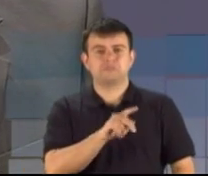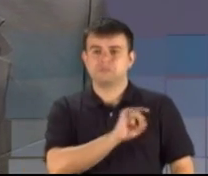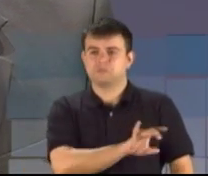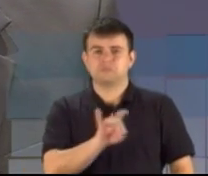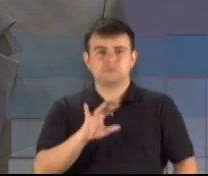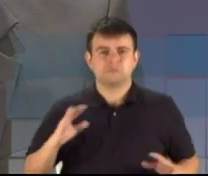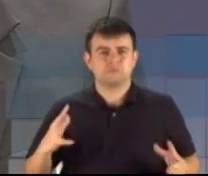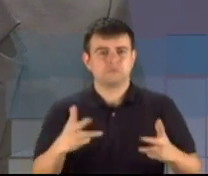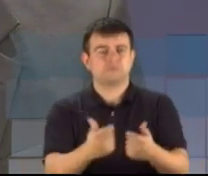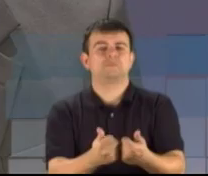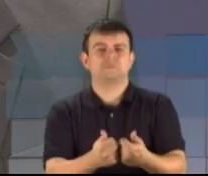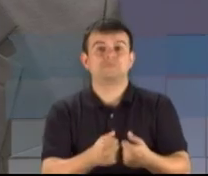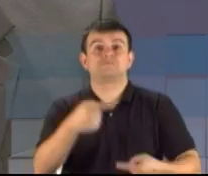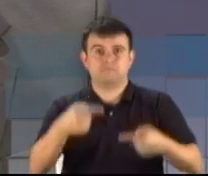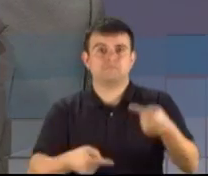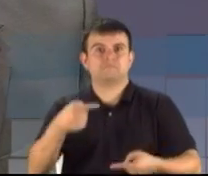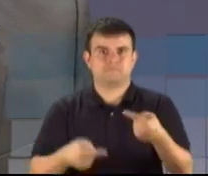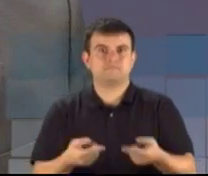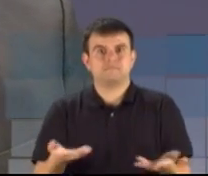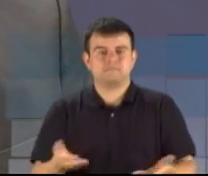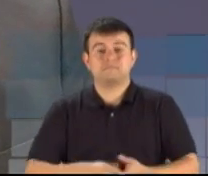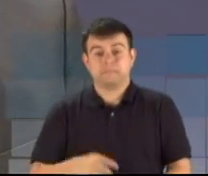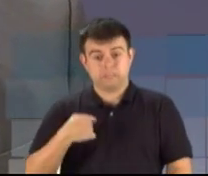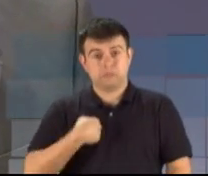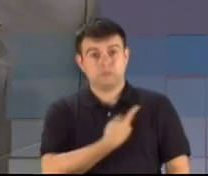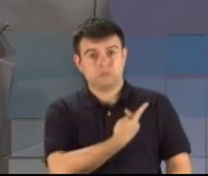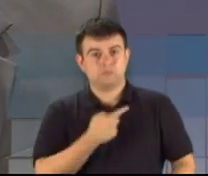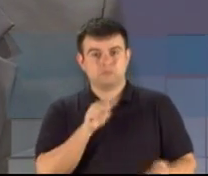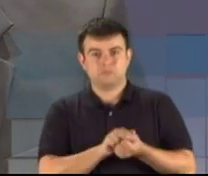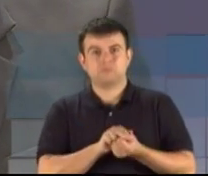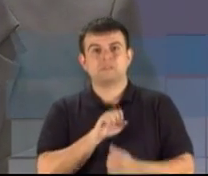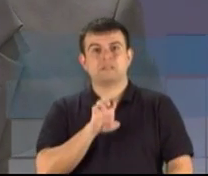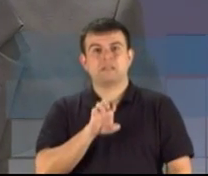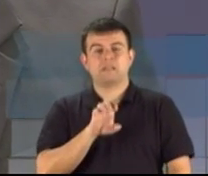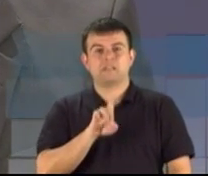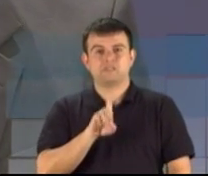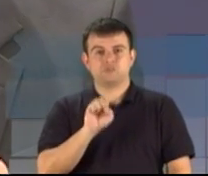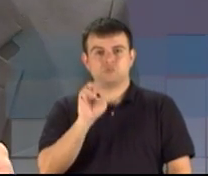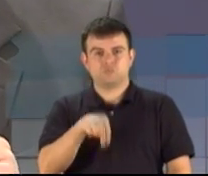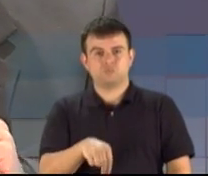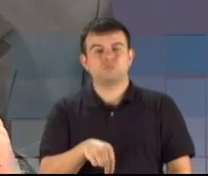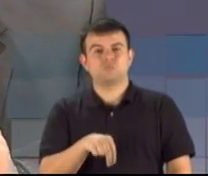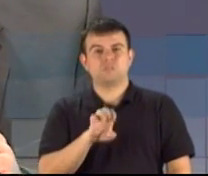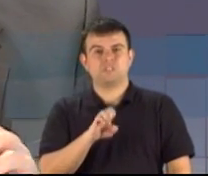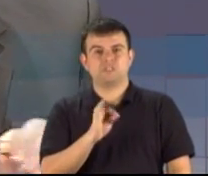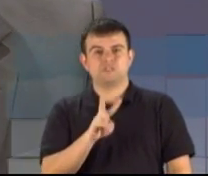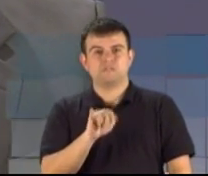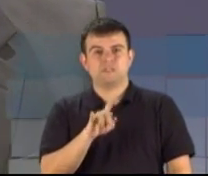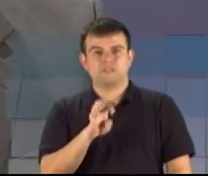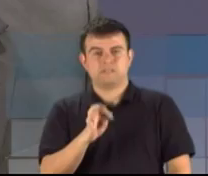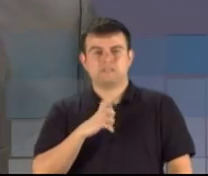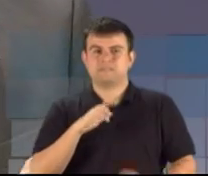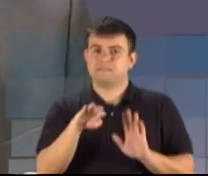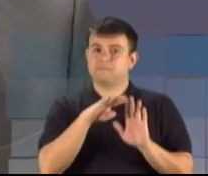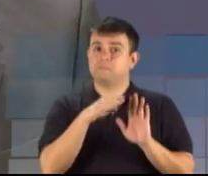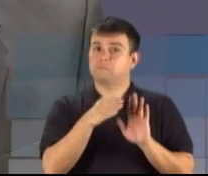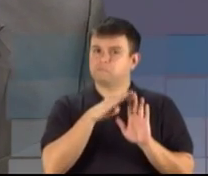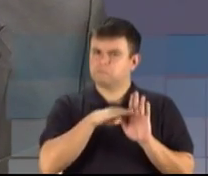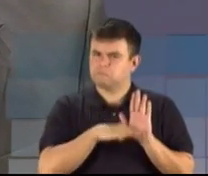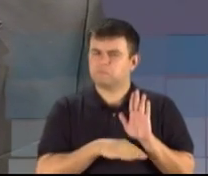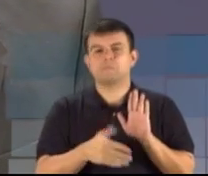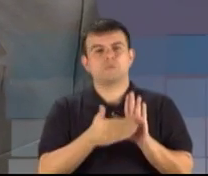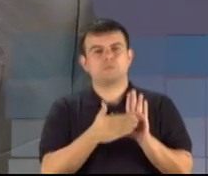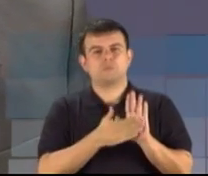Dizer que eu e Edson Stivaletti, do PRTB 28, temos propostas. Inclusive, uma delas que não foi tocada aqui no